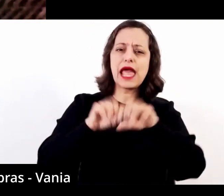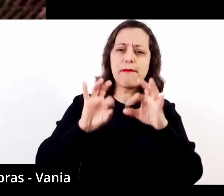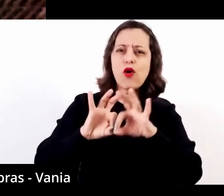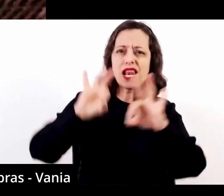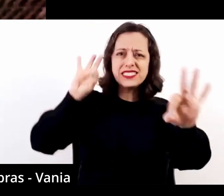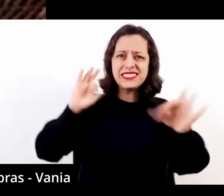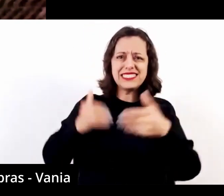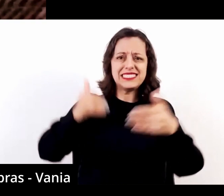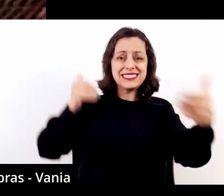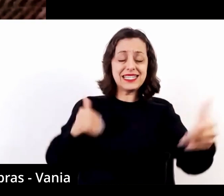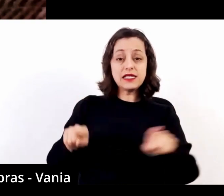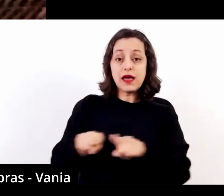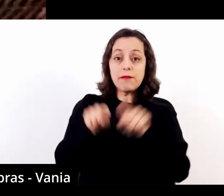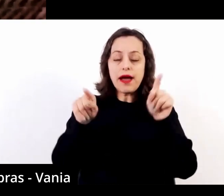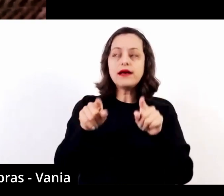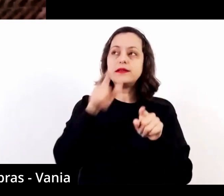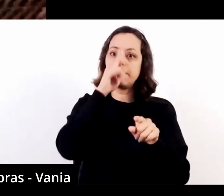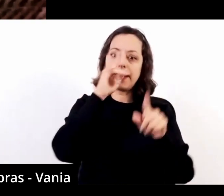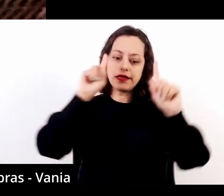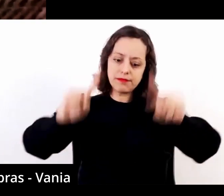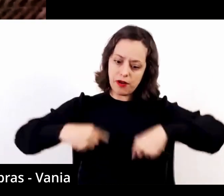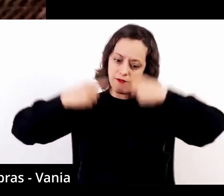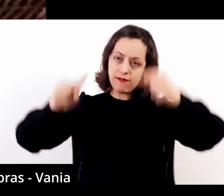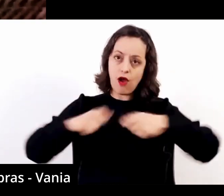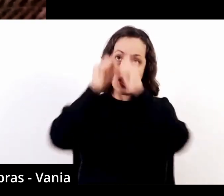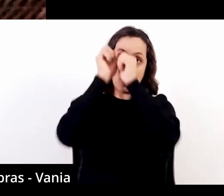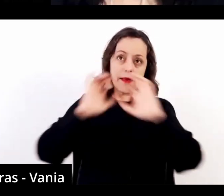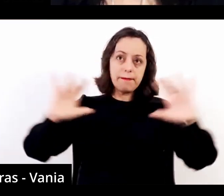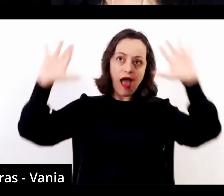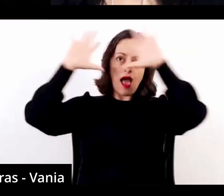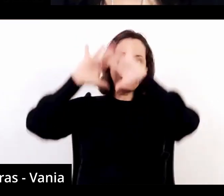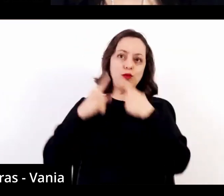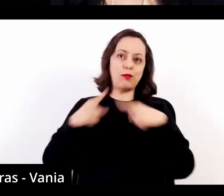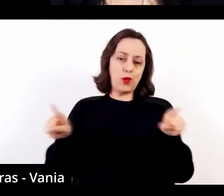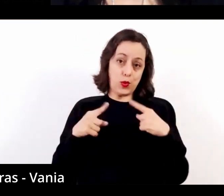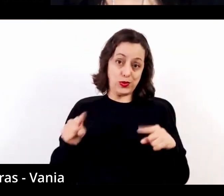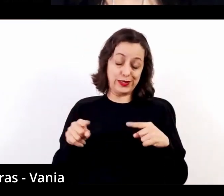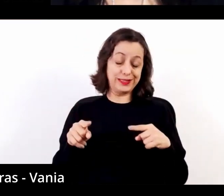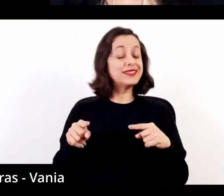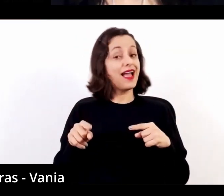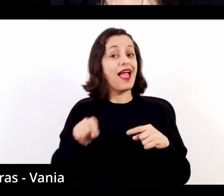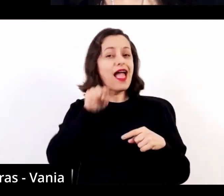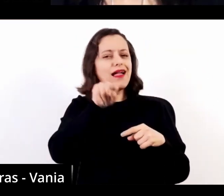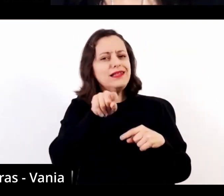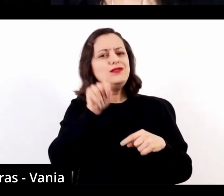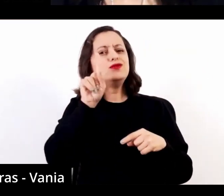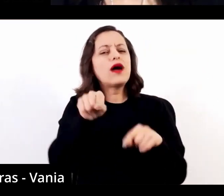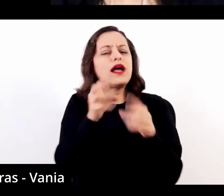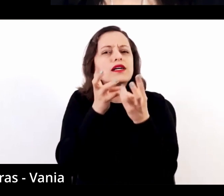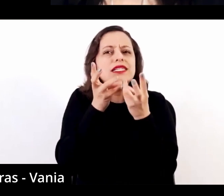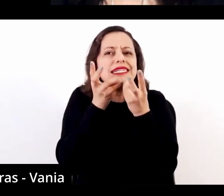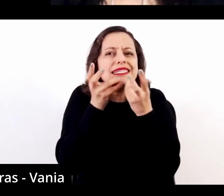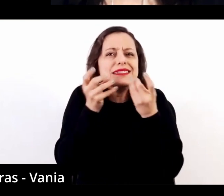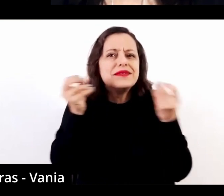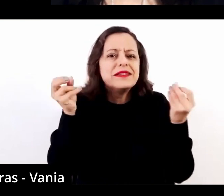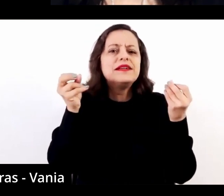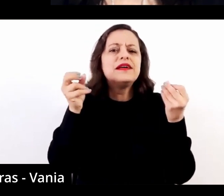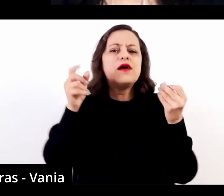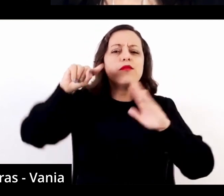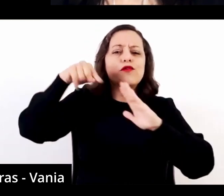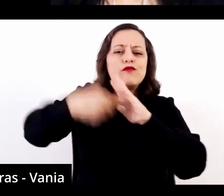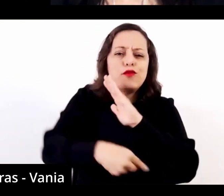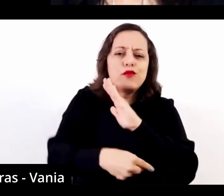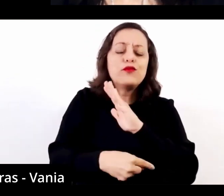pela natureza das imagens musicais que evocam. Então, isso eu acho uma correspondência muito sutil, muito